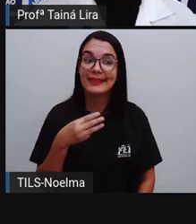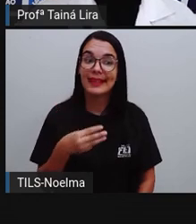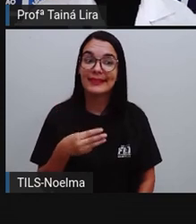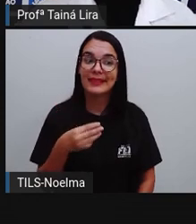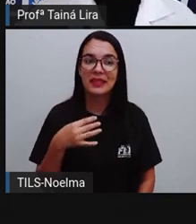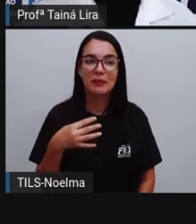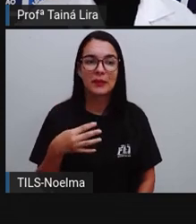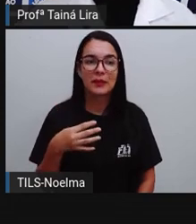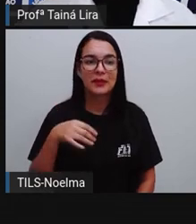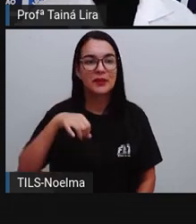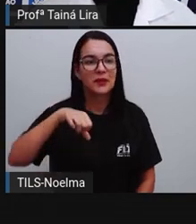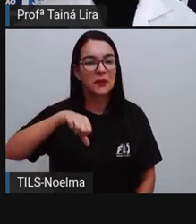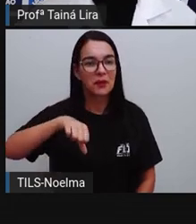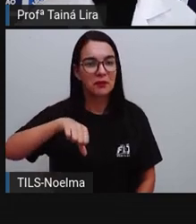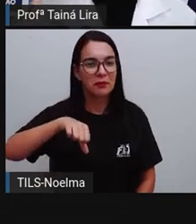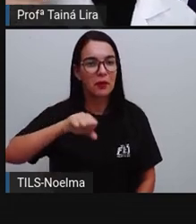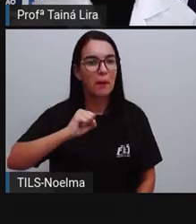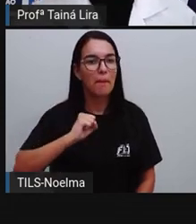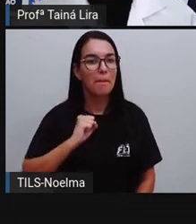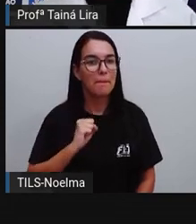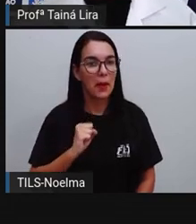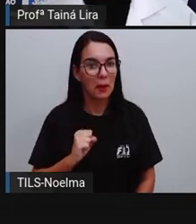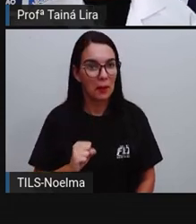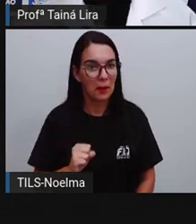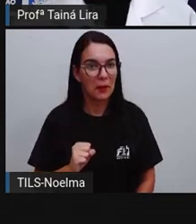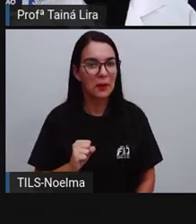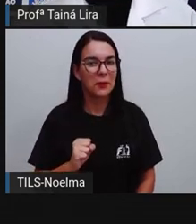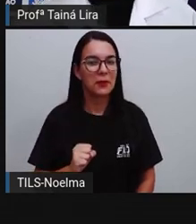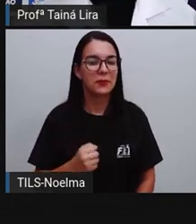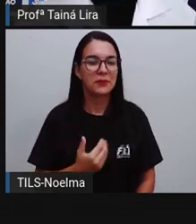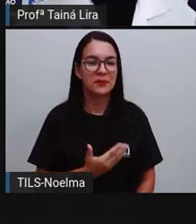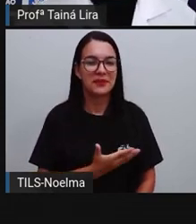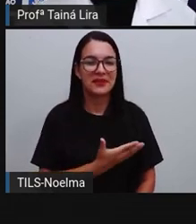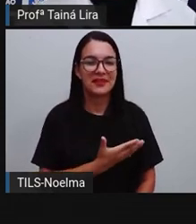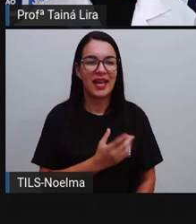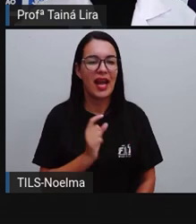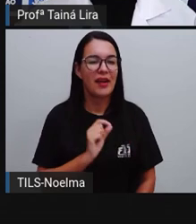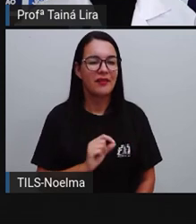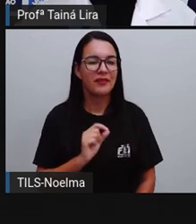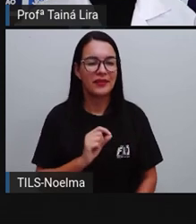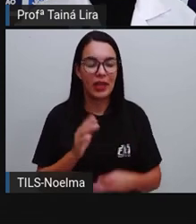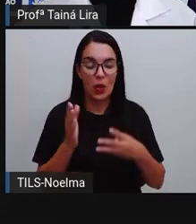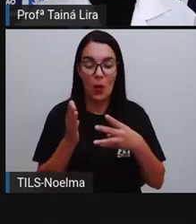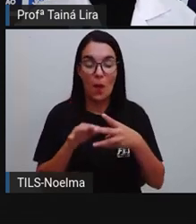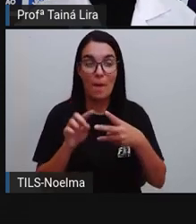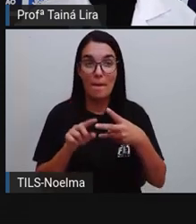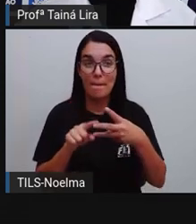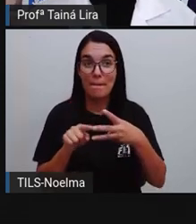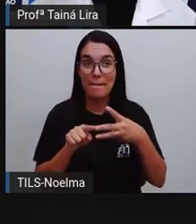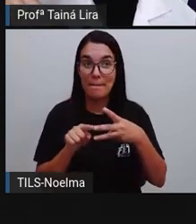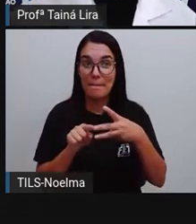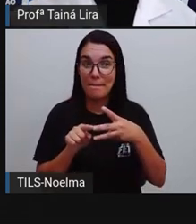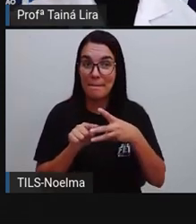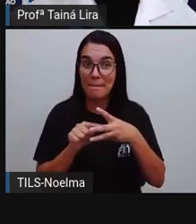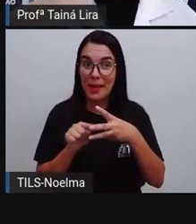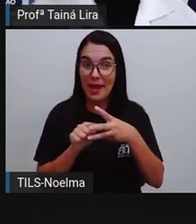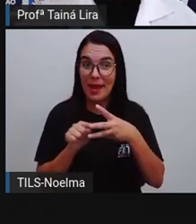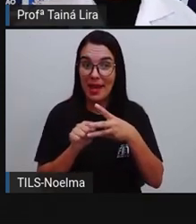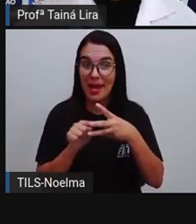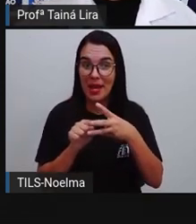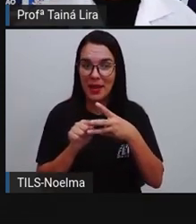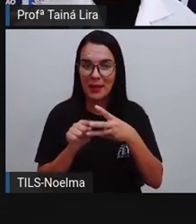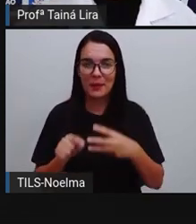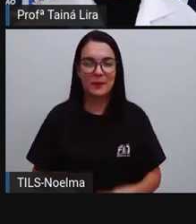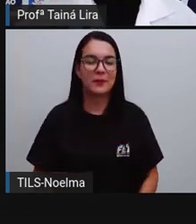O 349. Dessa vez, ele já apareceu lá no meio, ó, lá no 40, né?